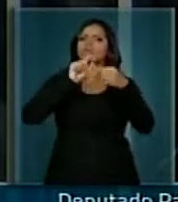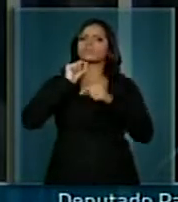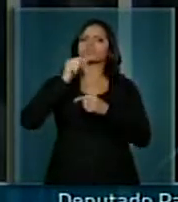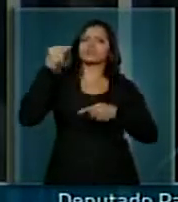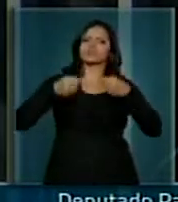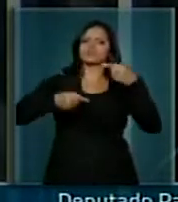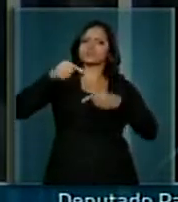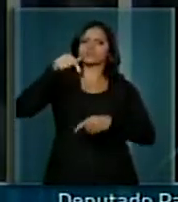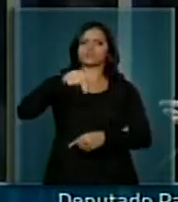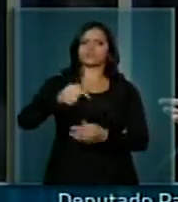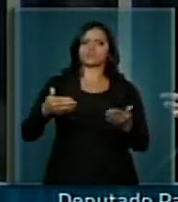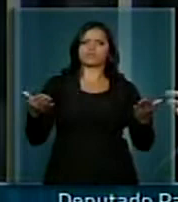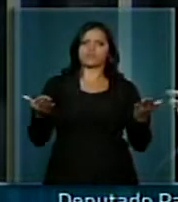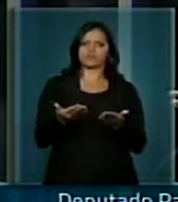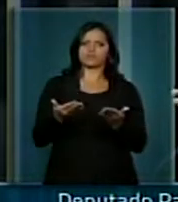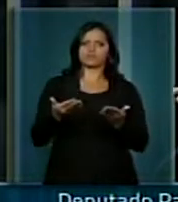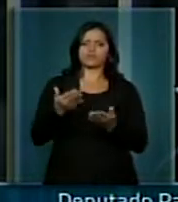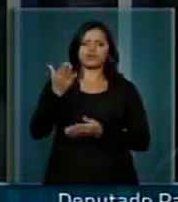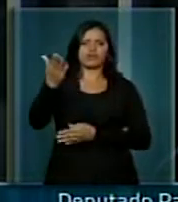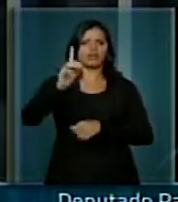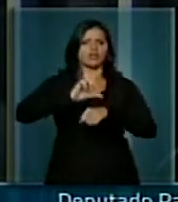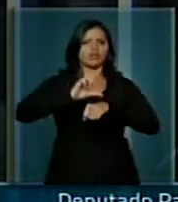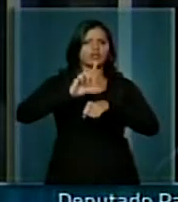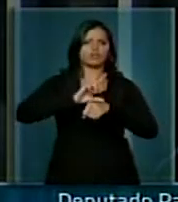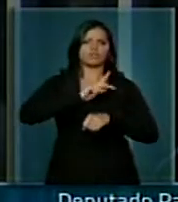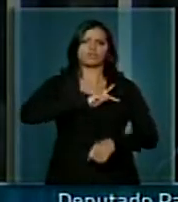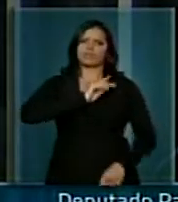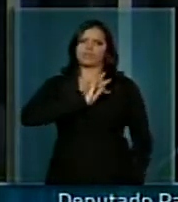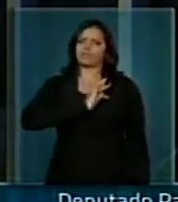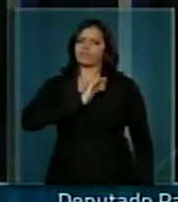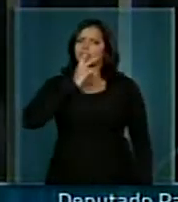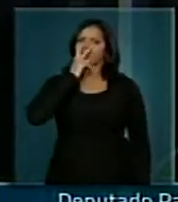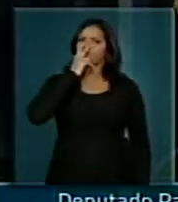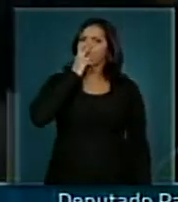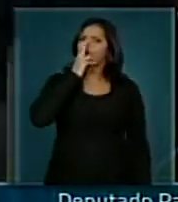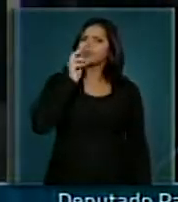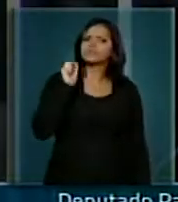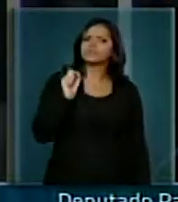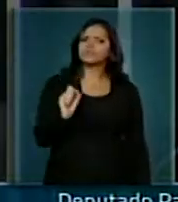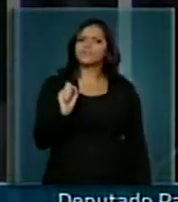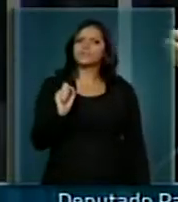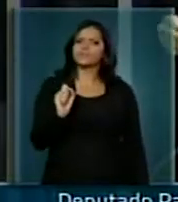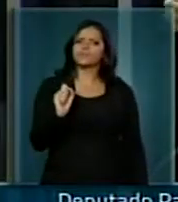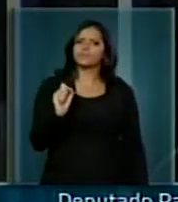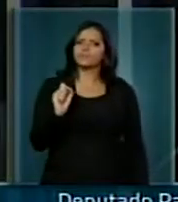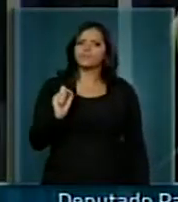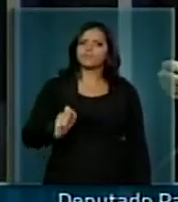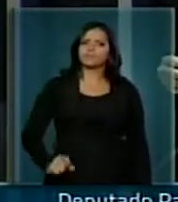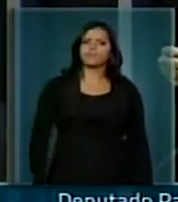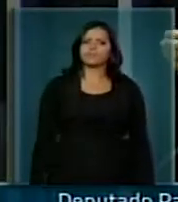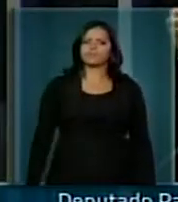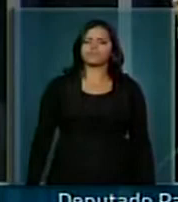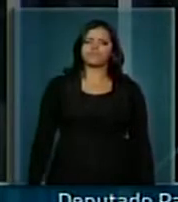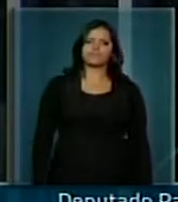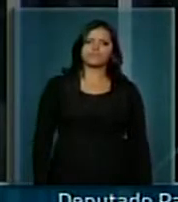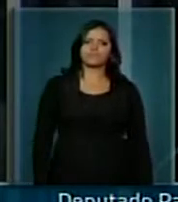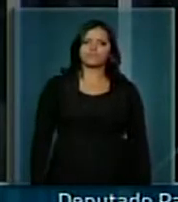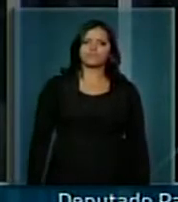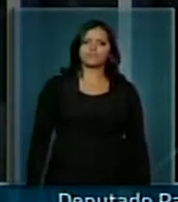discutindo aqui hoje. O líder do PT não me pareceu absolutamente dentro daquilo,